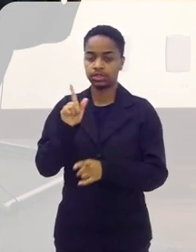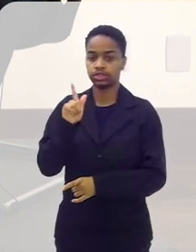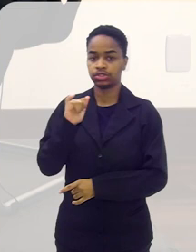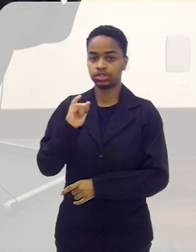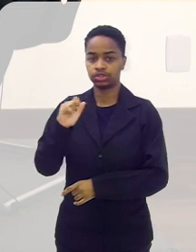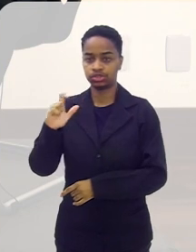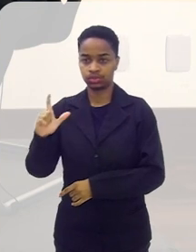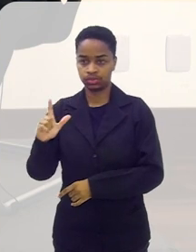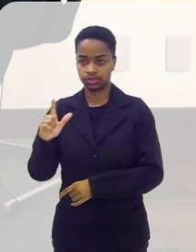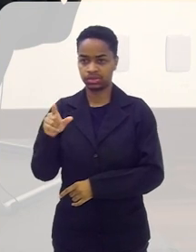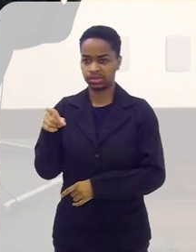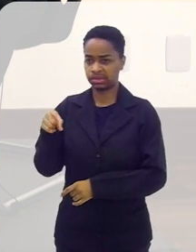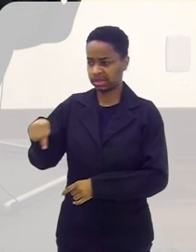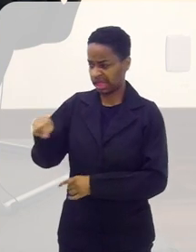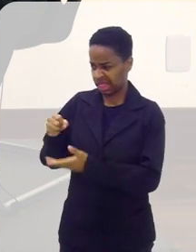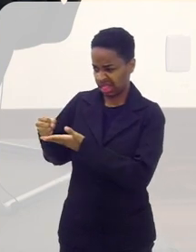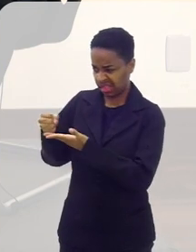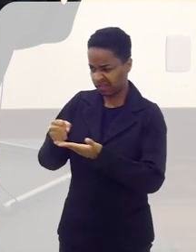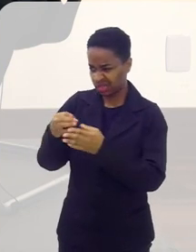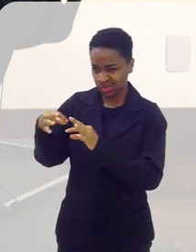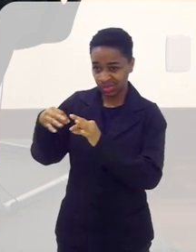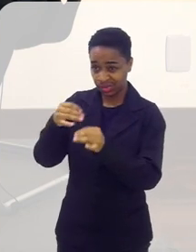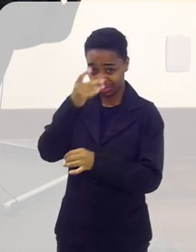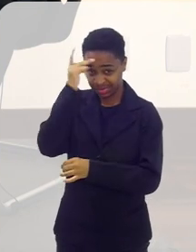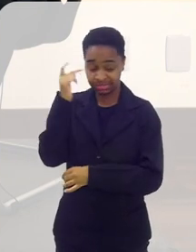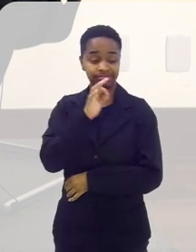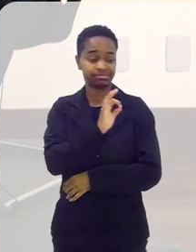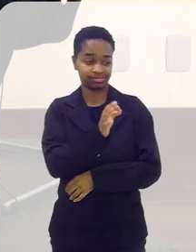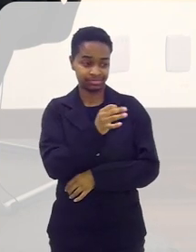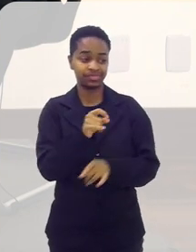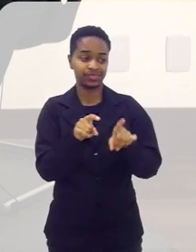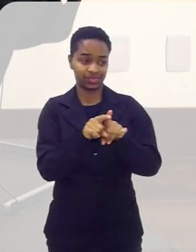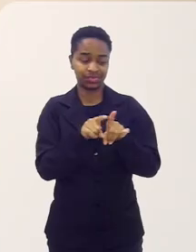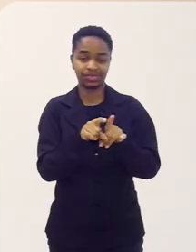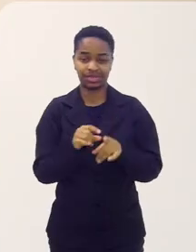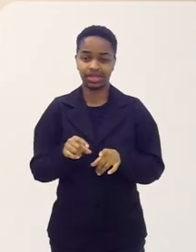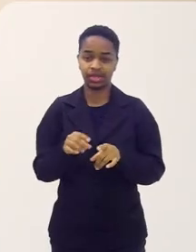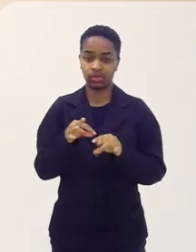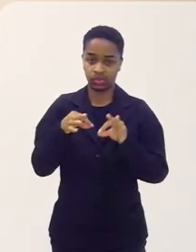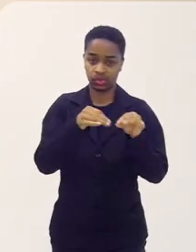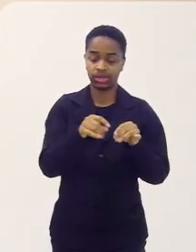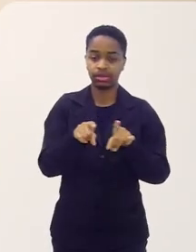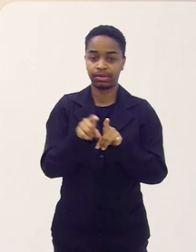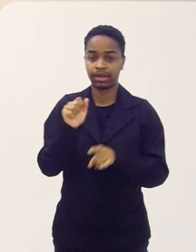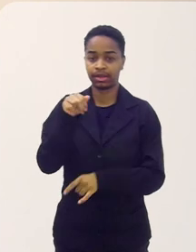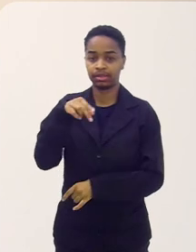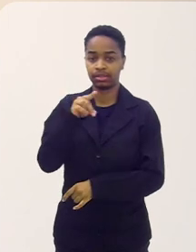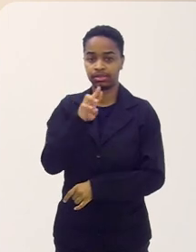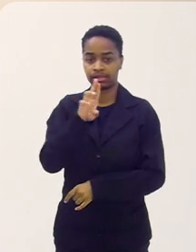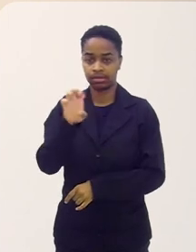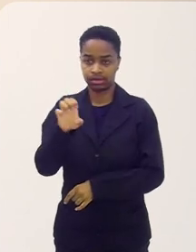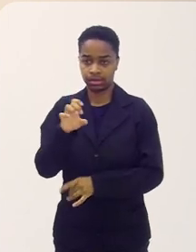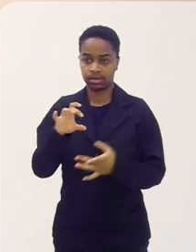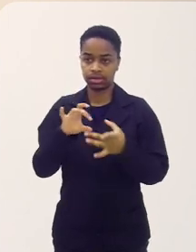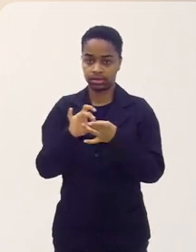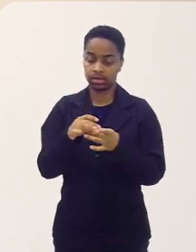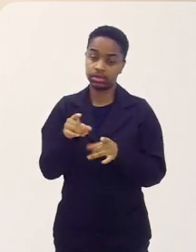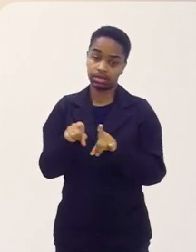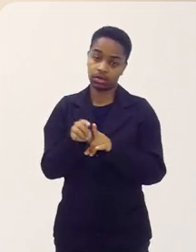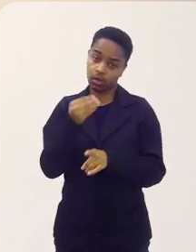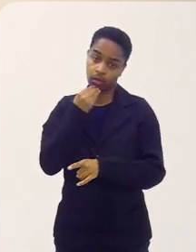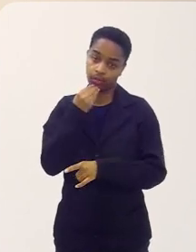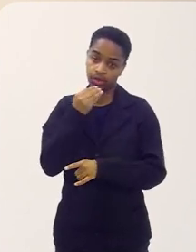Gil, diretora da Totem. Vocês levaram todo mundo, né, gente? Todo mundo. E o André Souza da Silva, sócio da Napalm Studios.